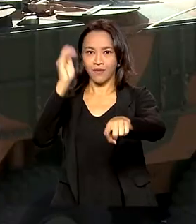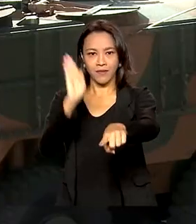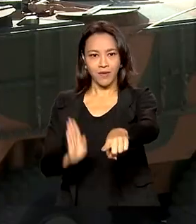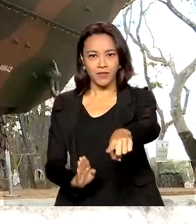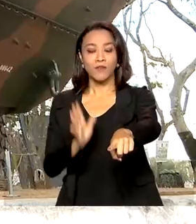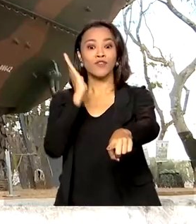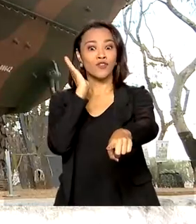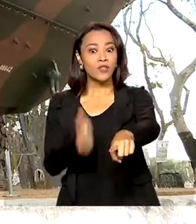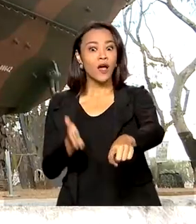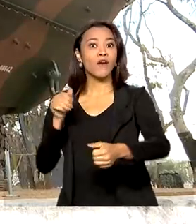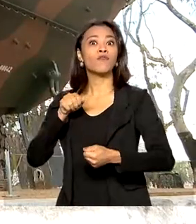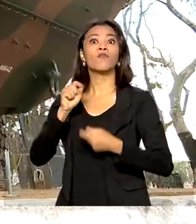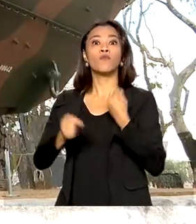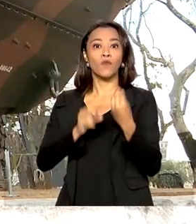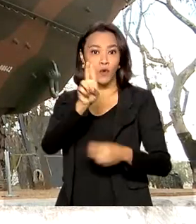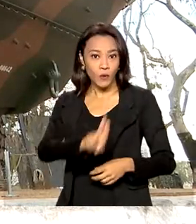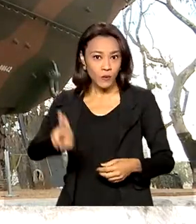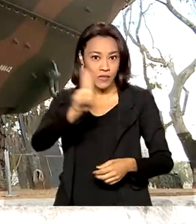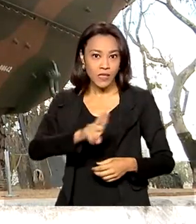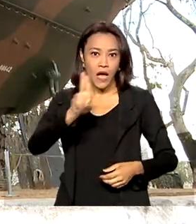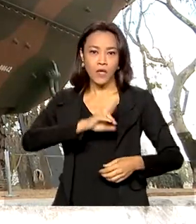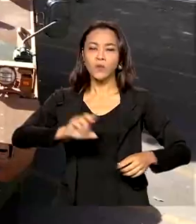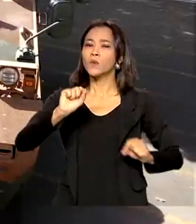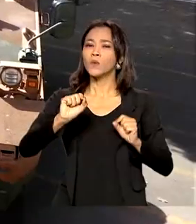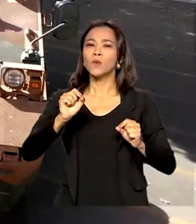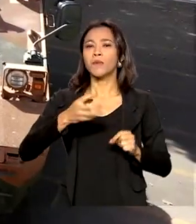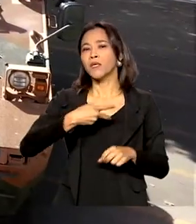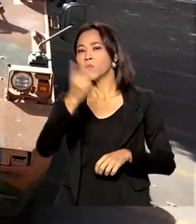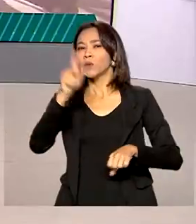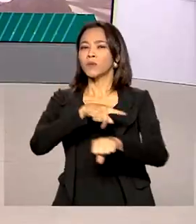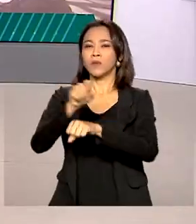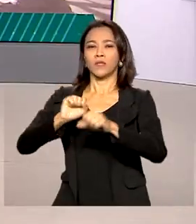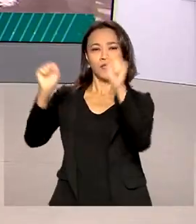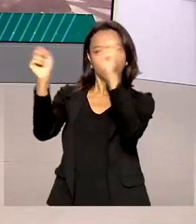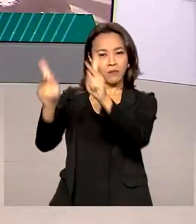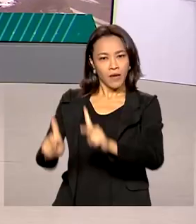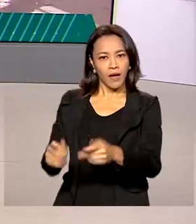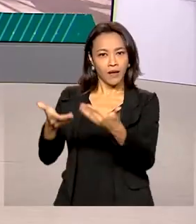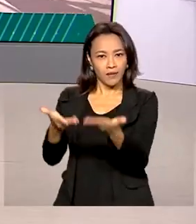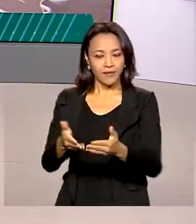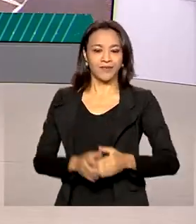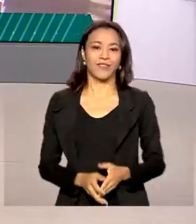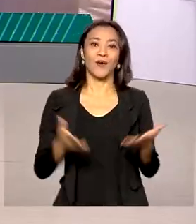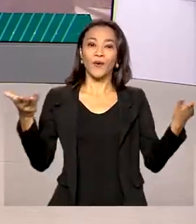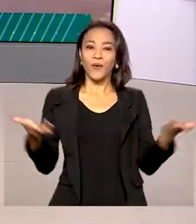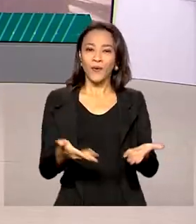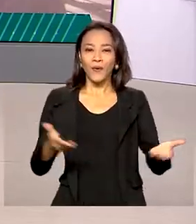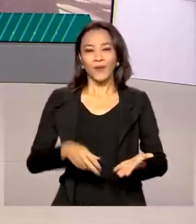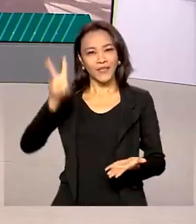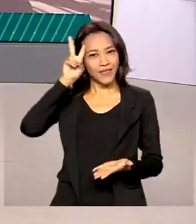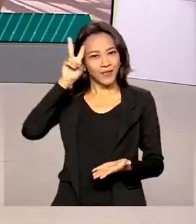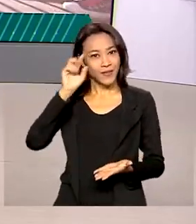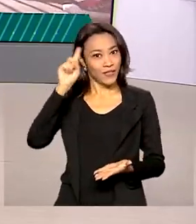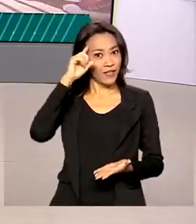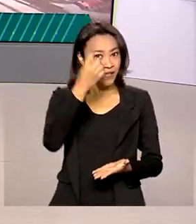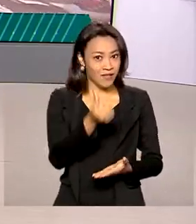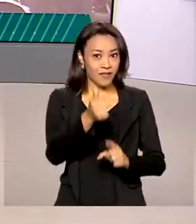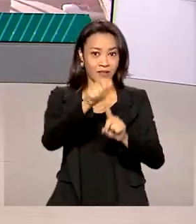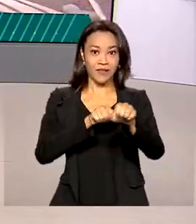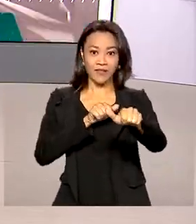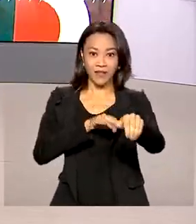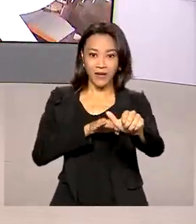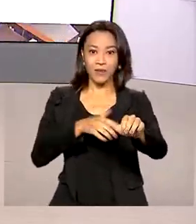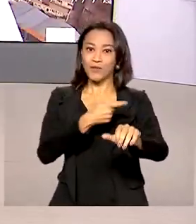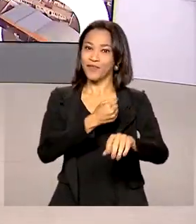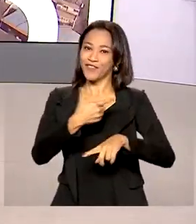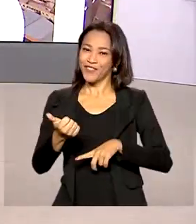que já foram empregados pelas Forças Armadas em missões de paz. A edição desta segunda-feira, 6 de setembro de